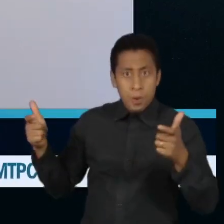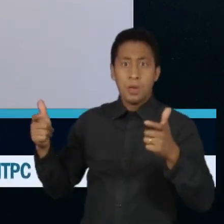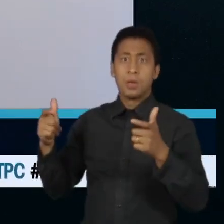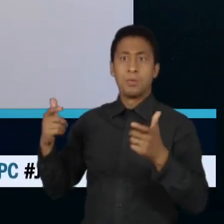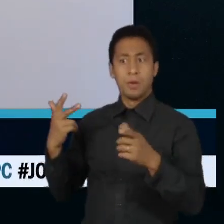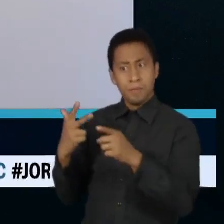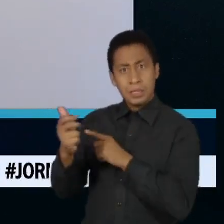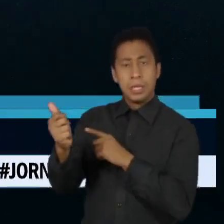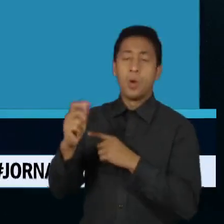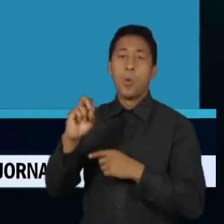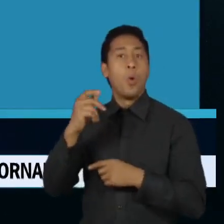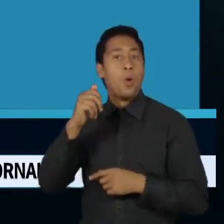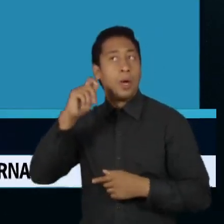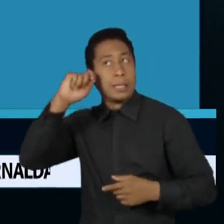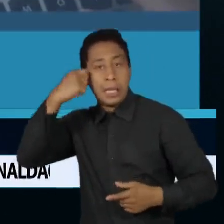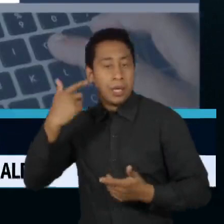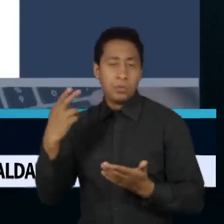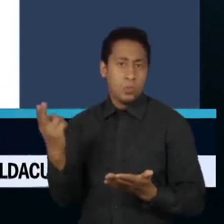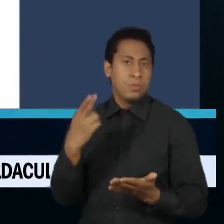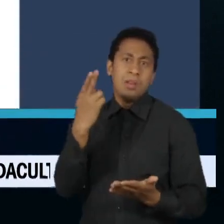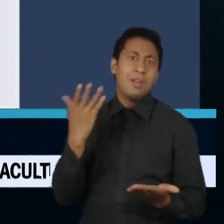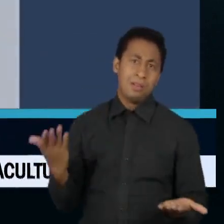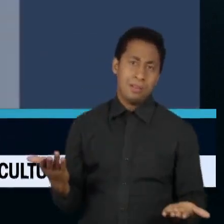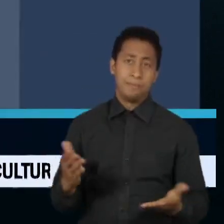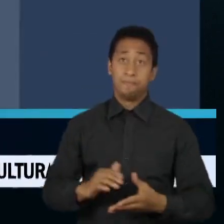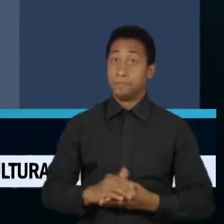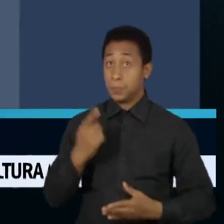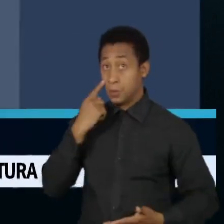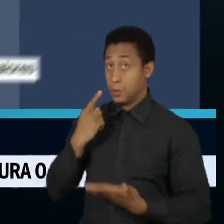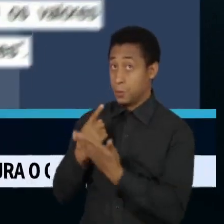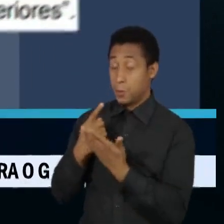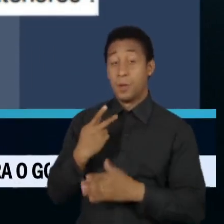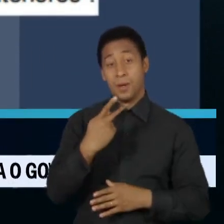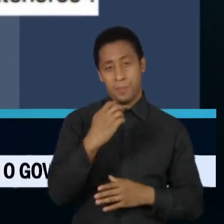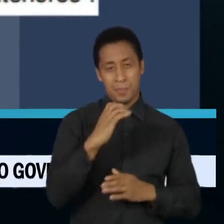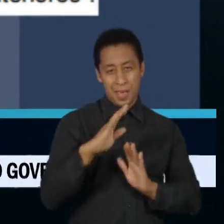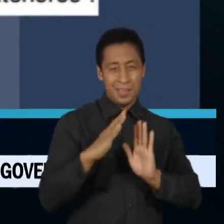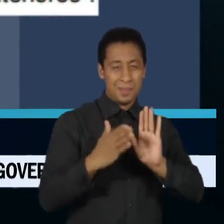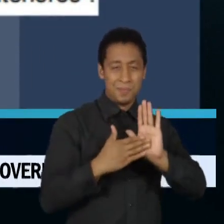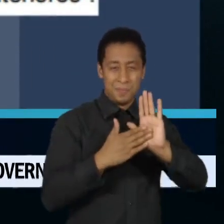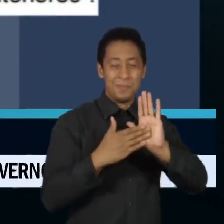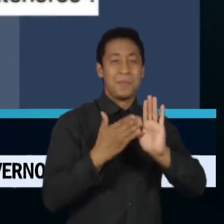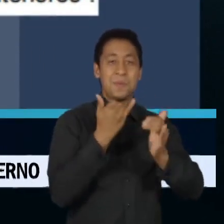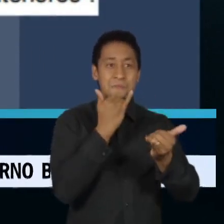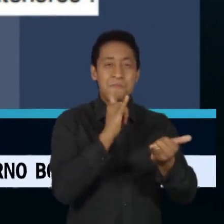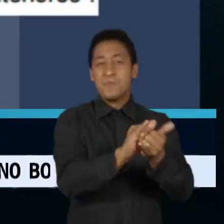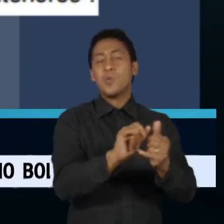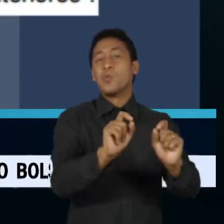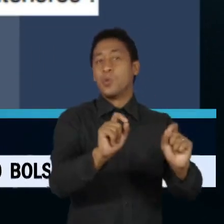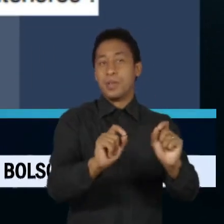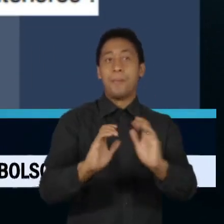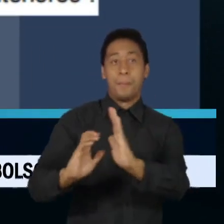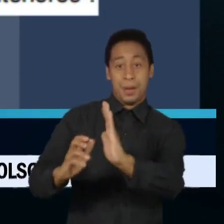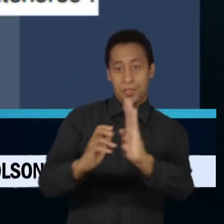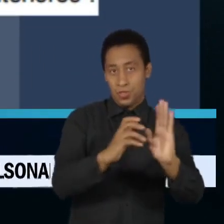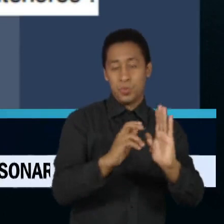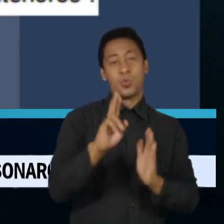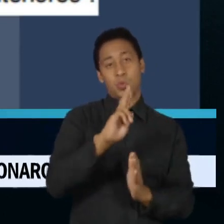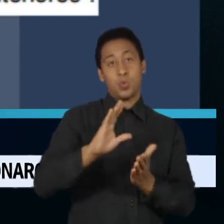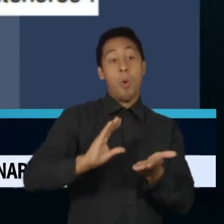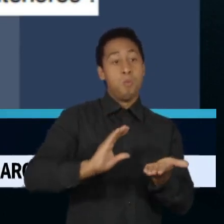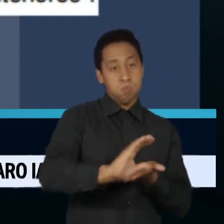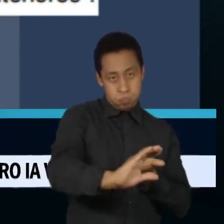candidaturas negras, por exemplo. Na prática, a PEC da Anistia livra os partidos de punição quanto ao uso dos recursos dos fundos